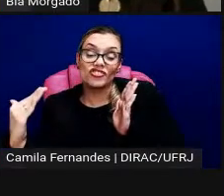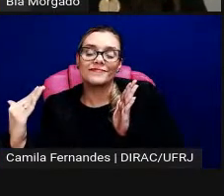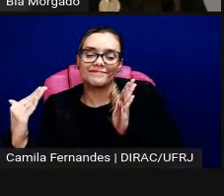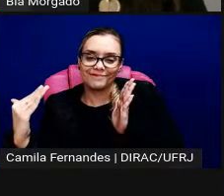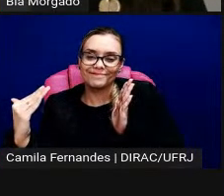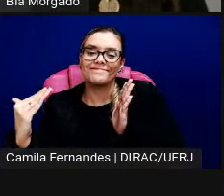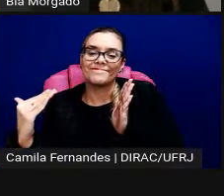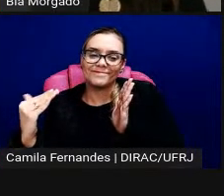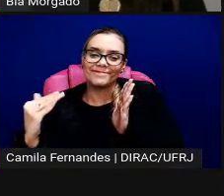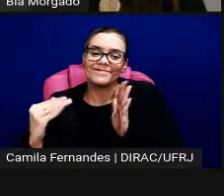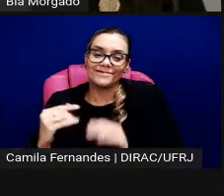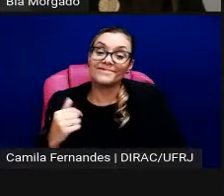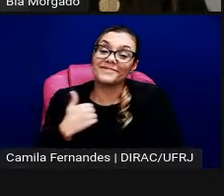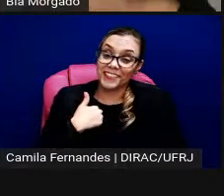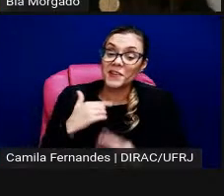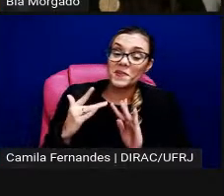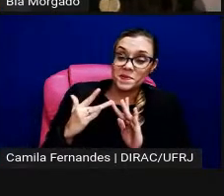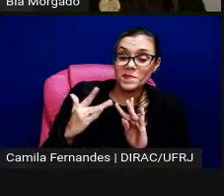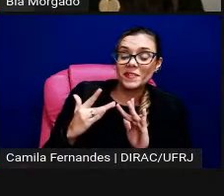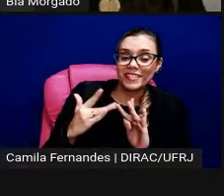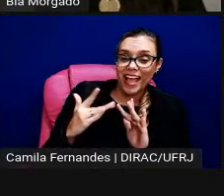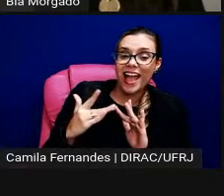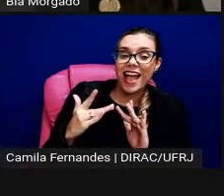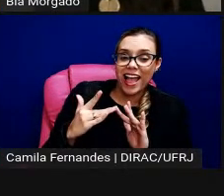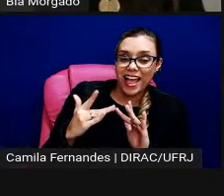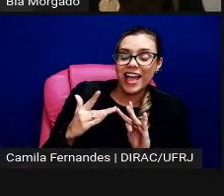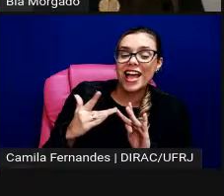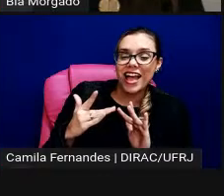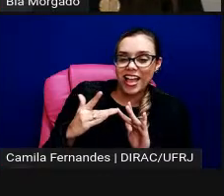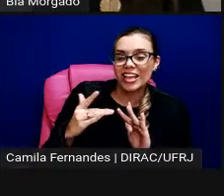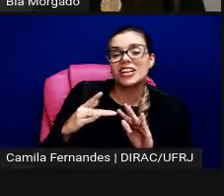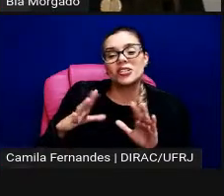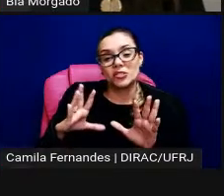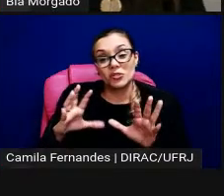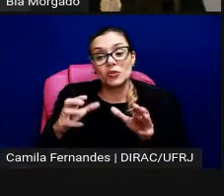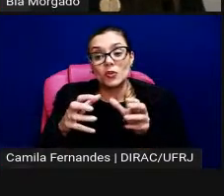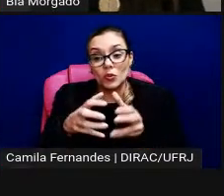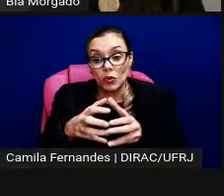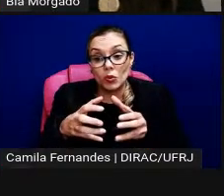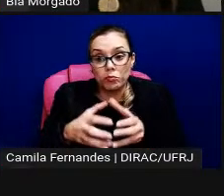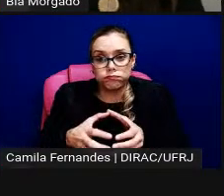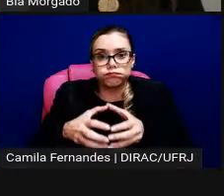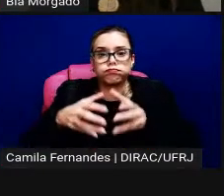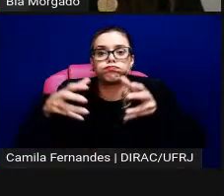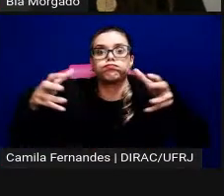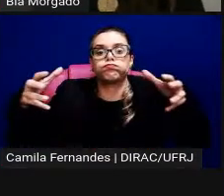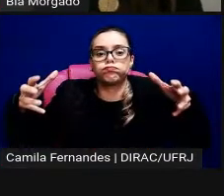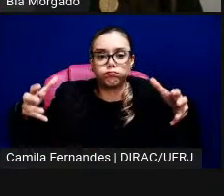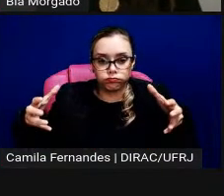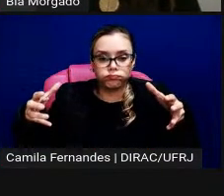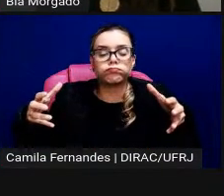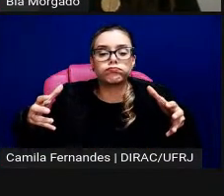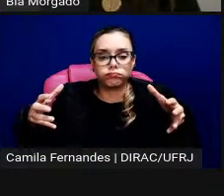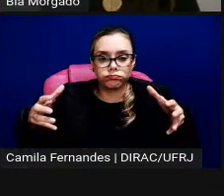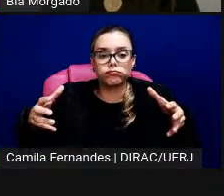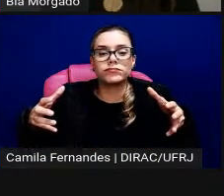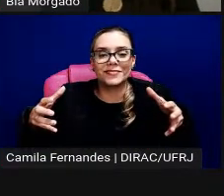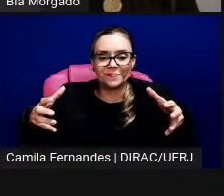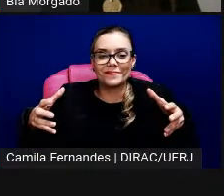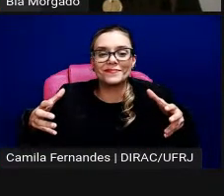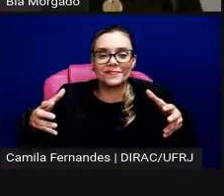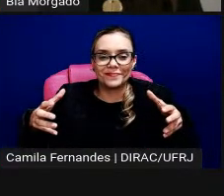e aí eu tive contato com um grupo grande de pessoas que estava ali